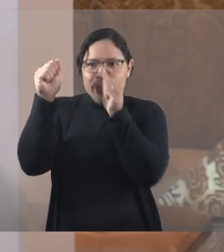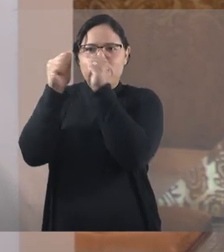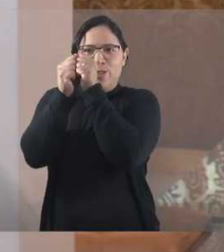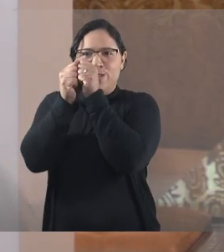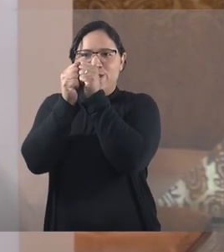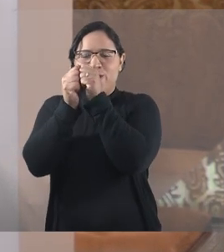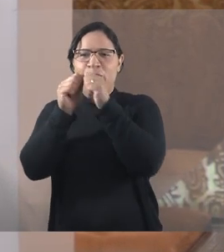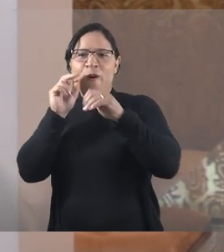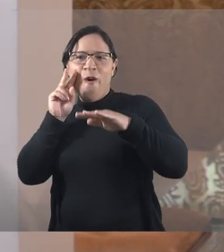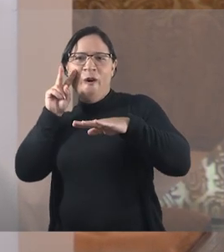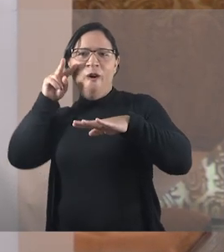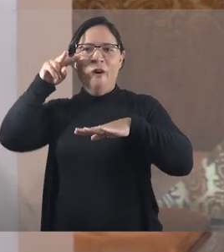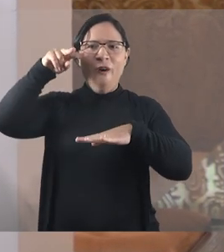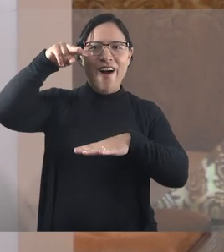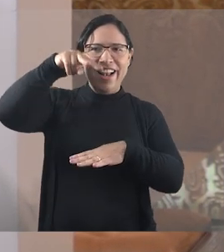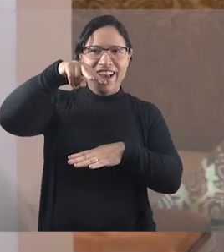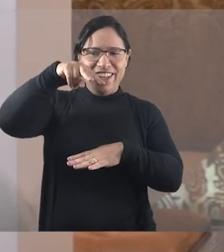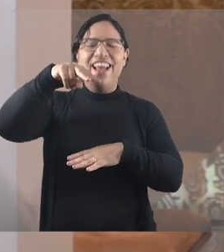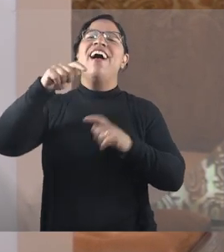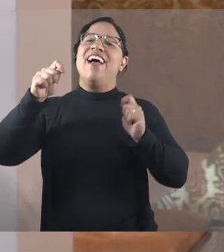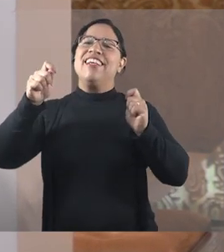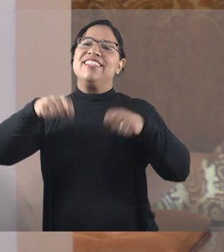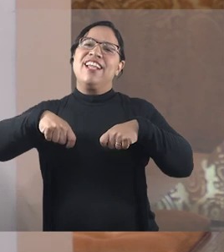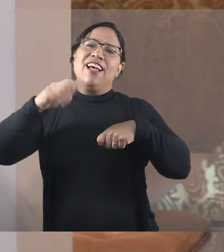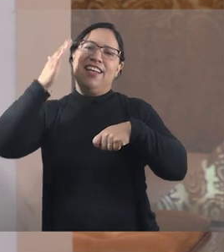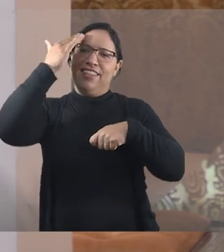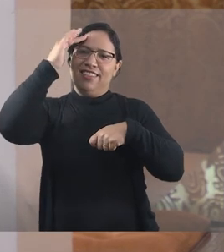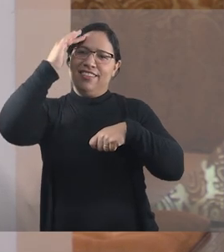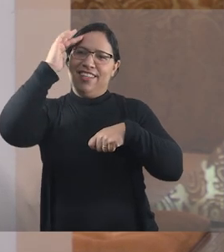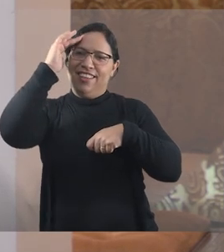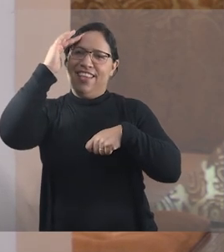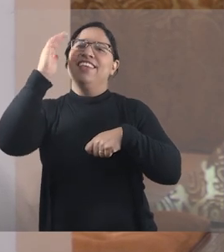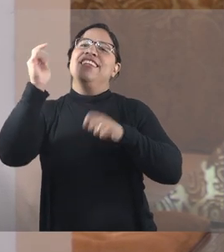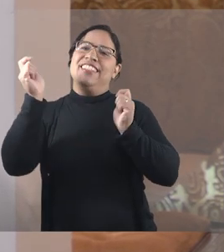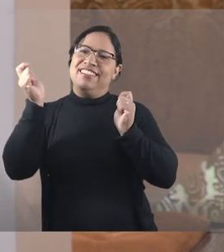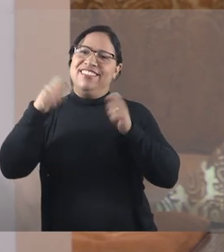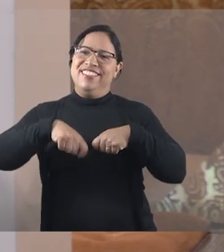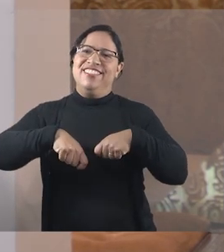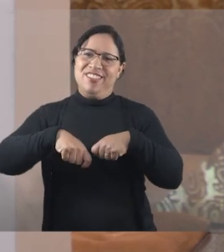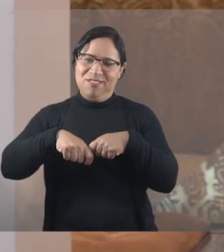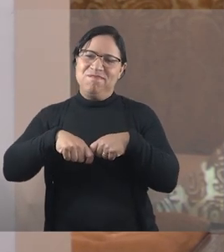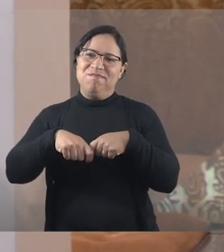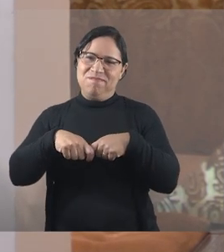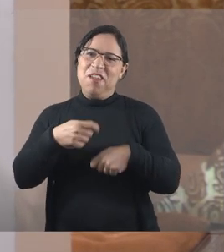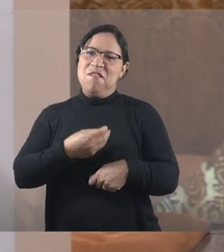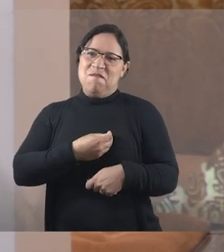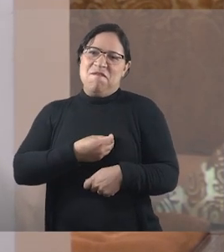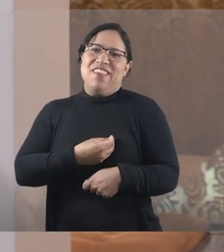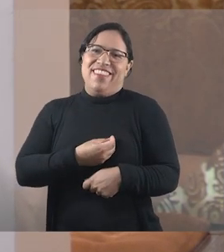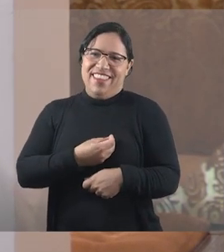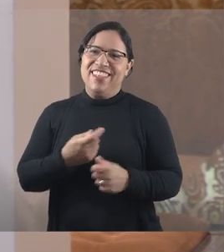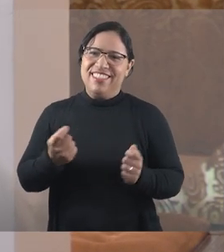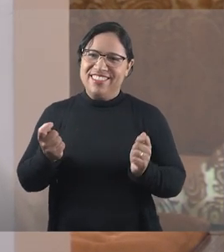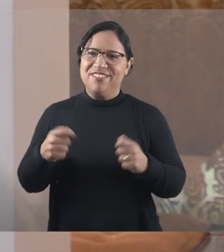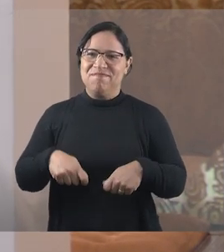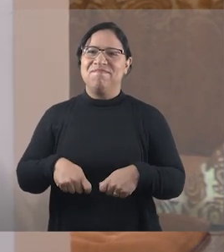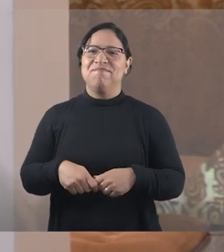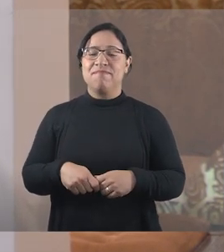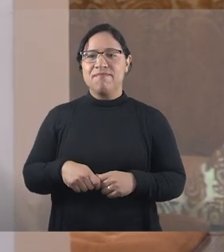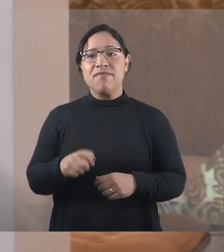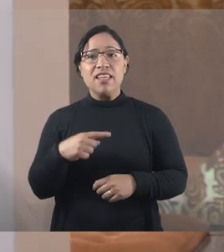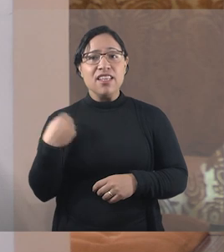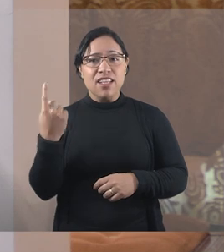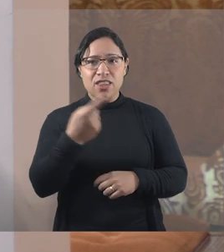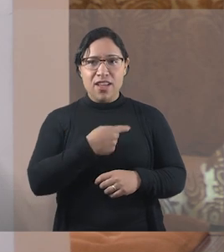entenderemos que essa história, na verdade, diz respeito à sua glória. Algumas lições que nós podemos aprender com esse texto.